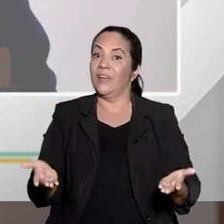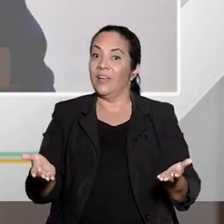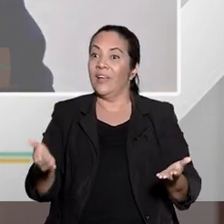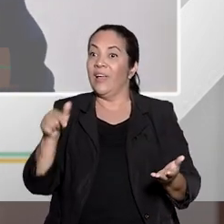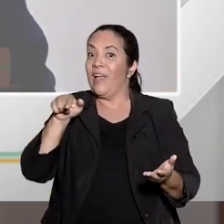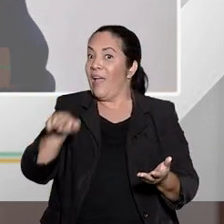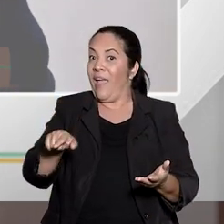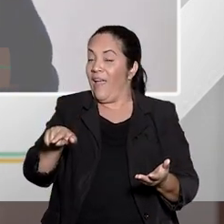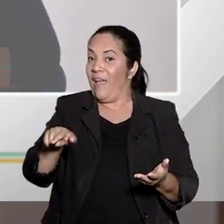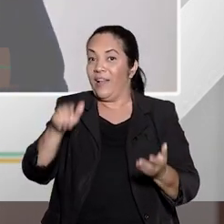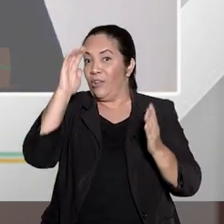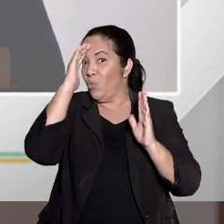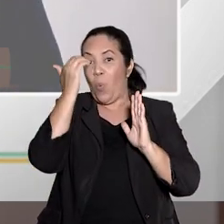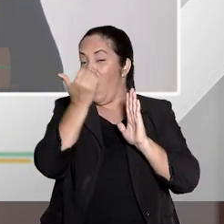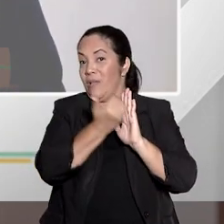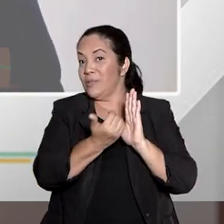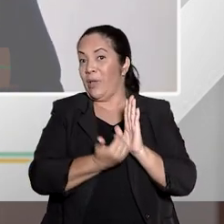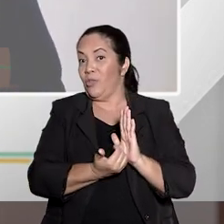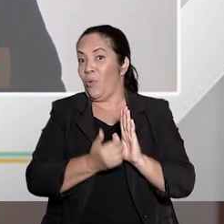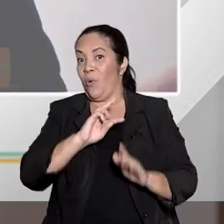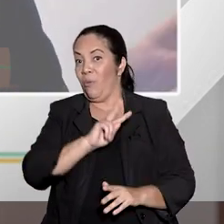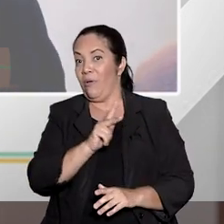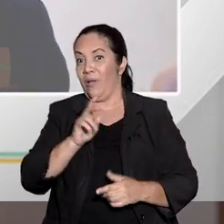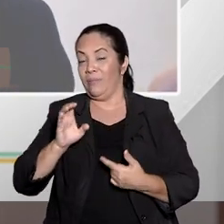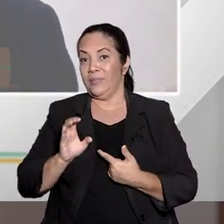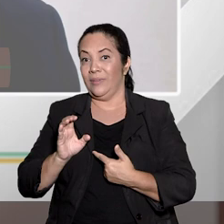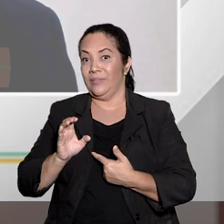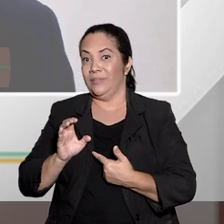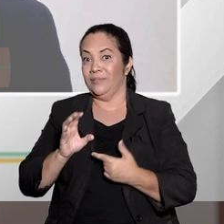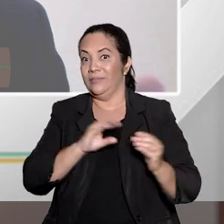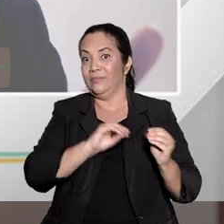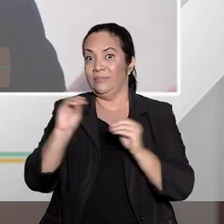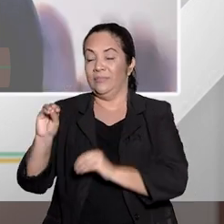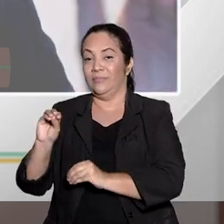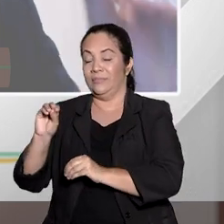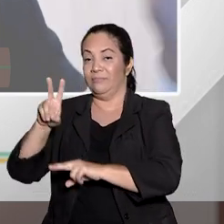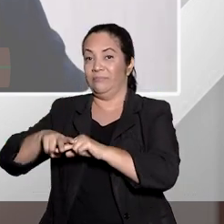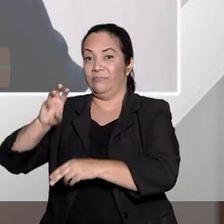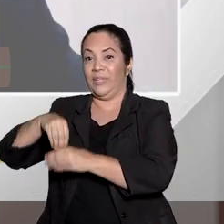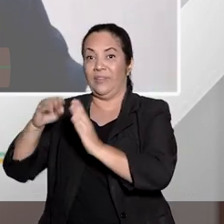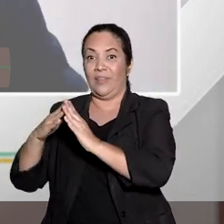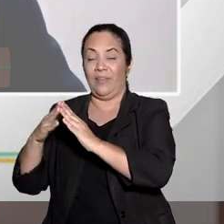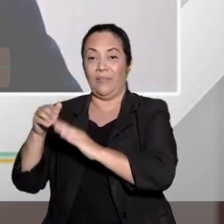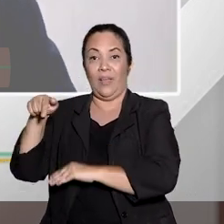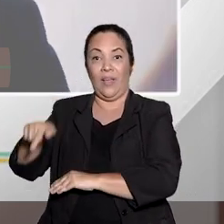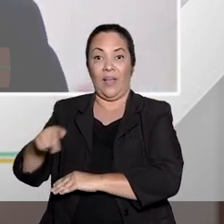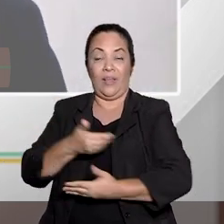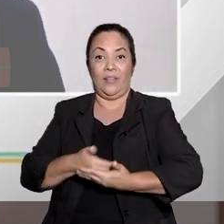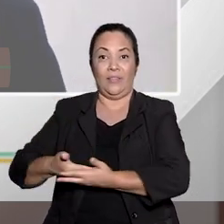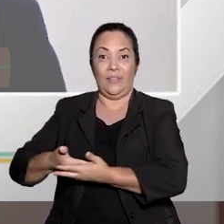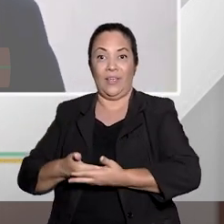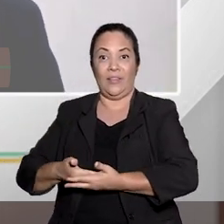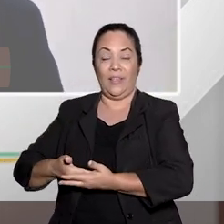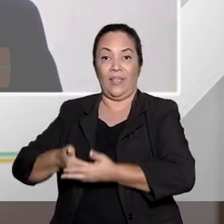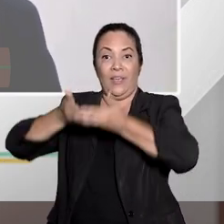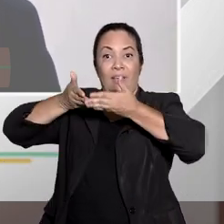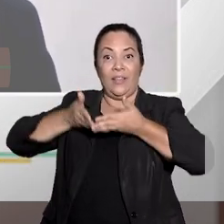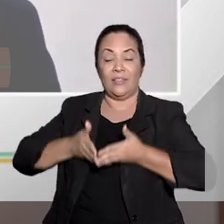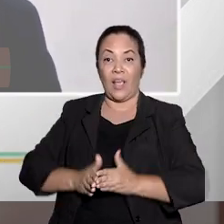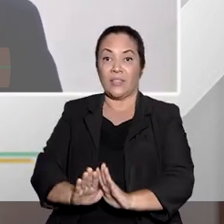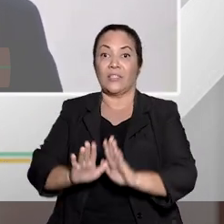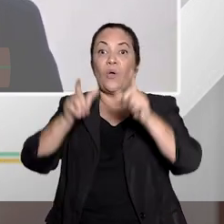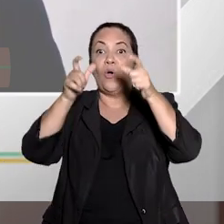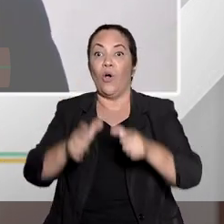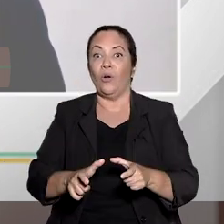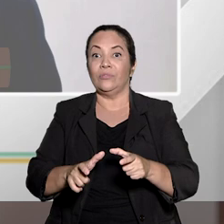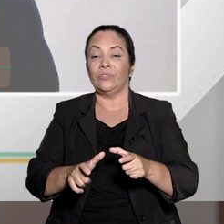do benefício legal. A pessoa acaba ficando presa e essa situação, inclusive, acabou ganhando o neném dentro do sistema